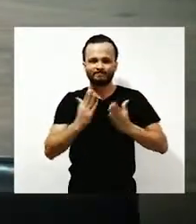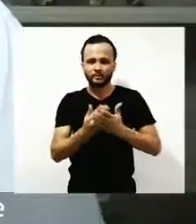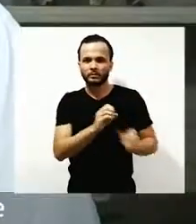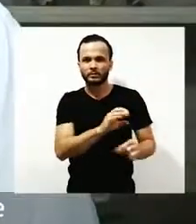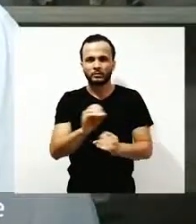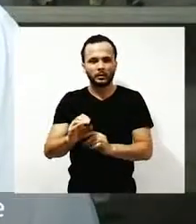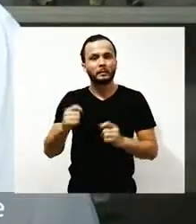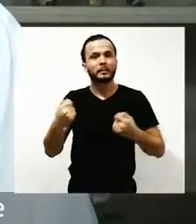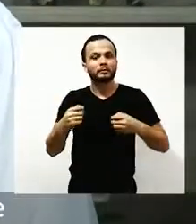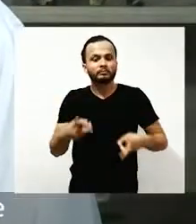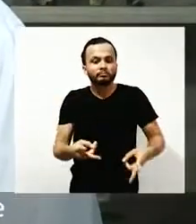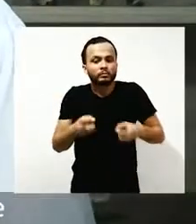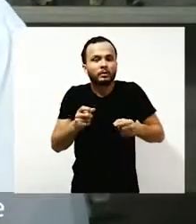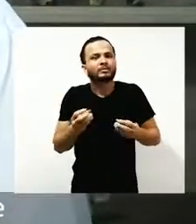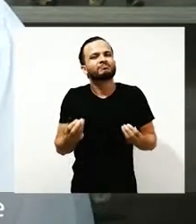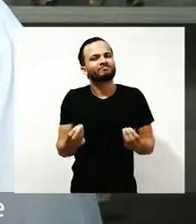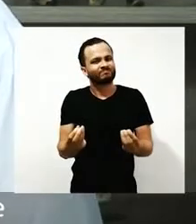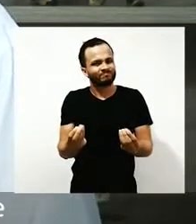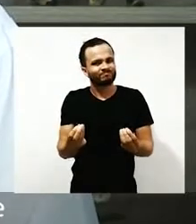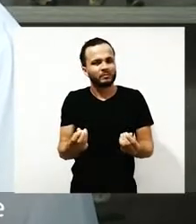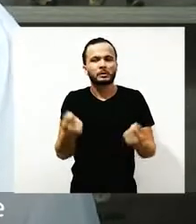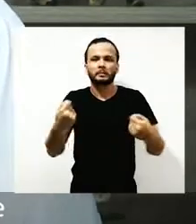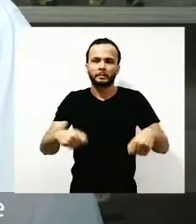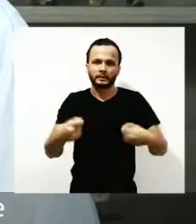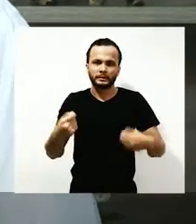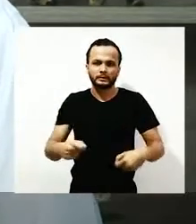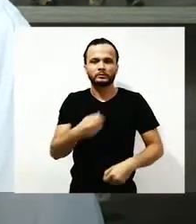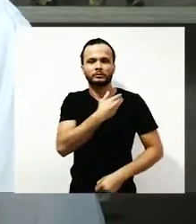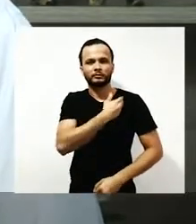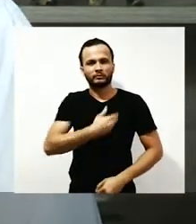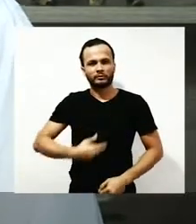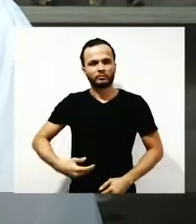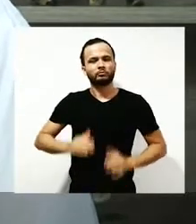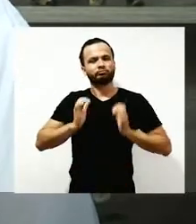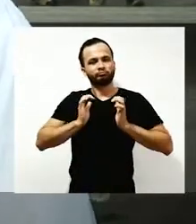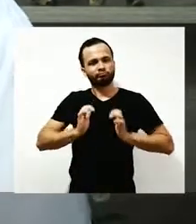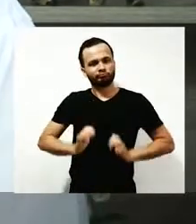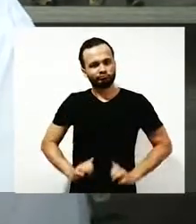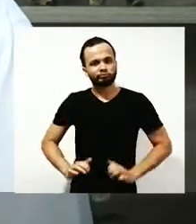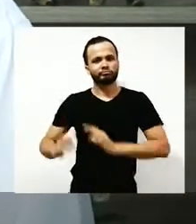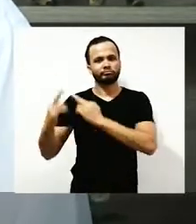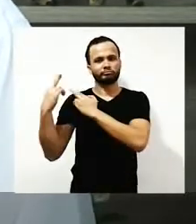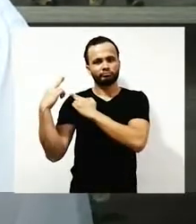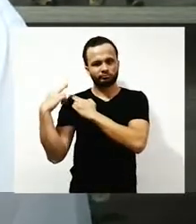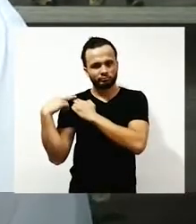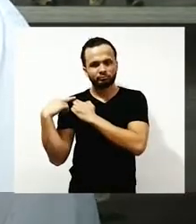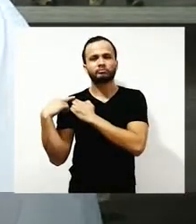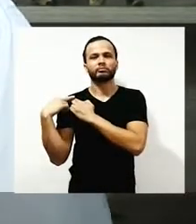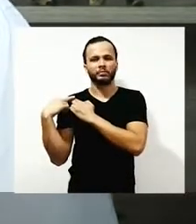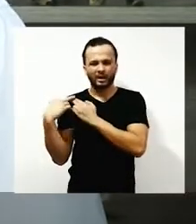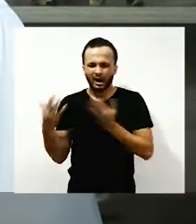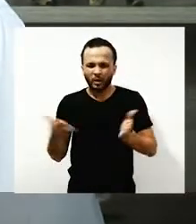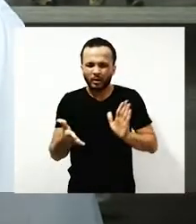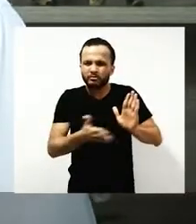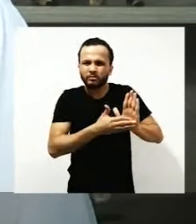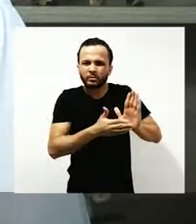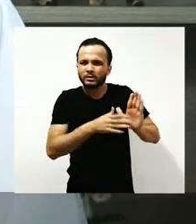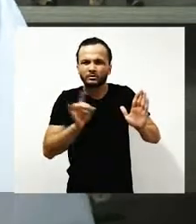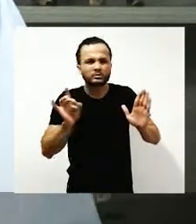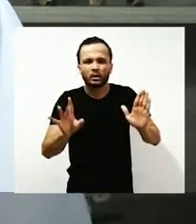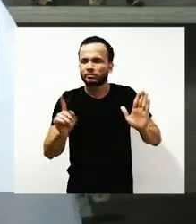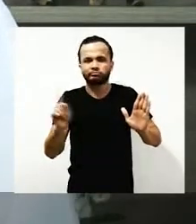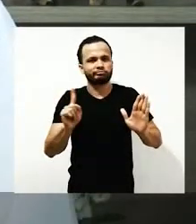nosso Estado. Temos que reconhecer que a situação é delicada e exige um governador responsável e transparente. Não é hora de